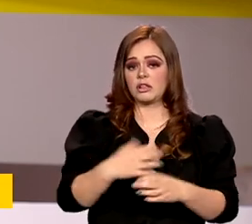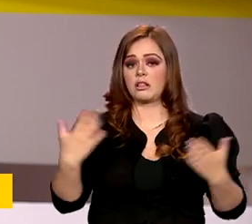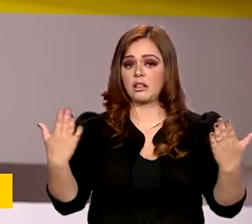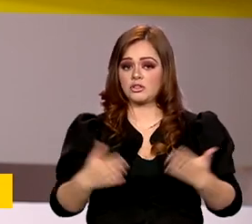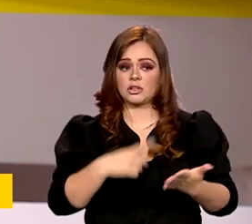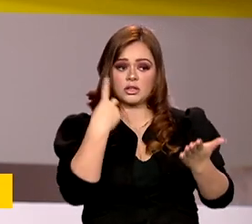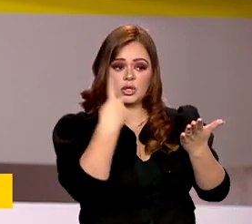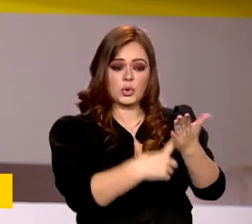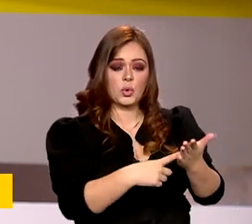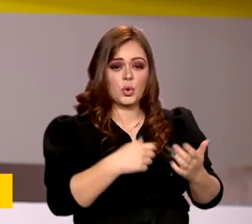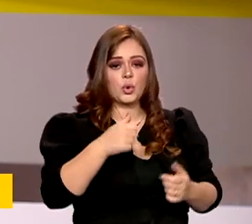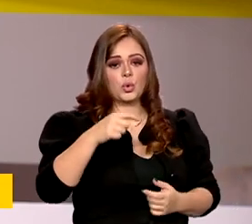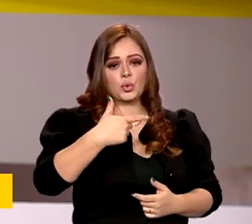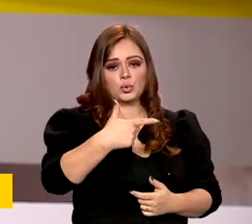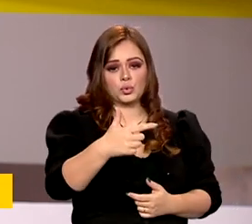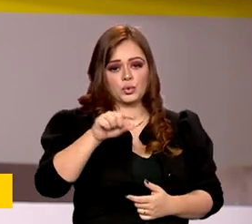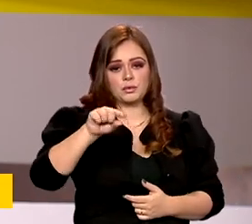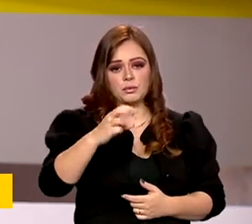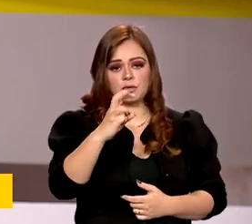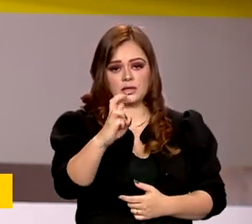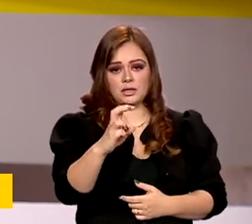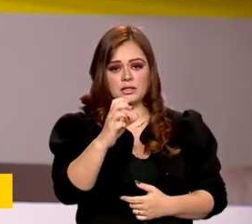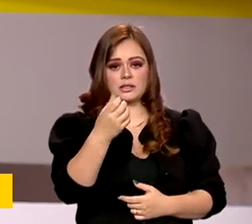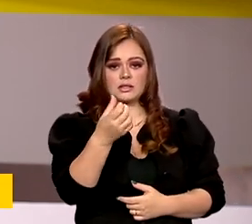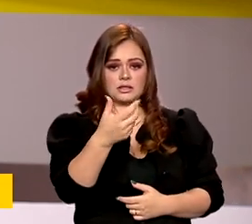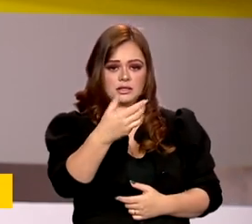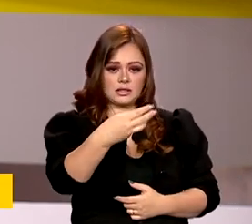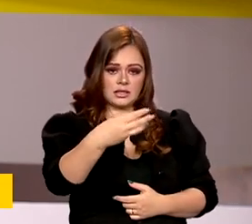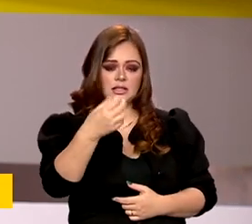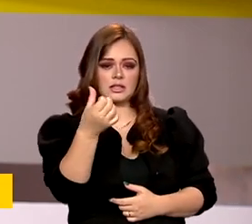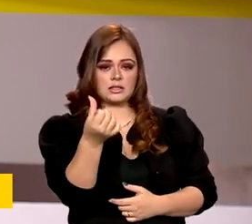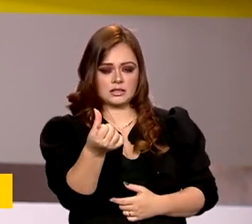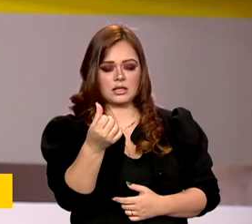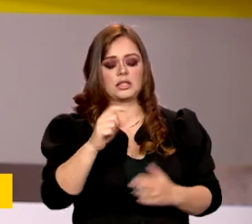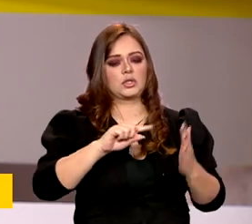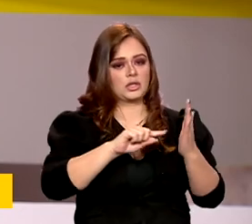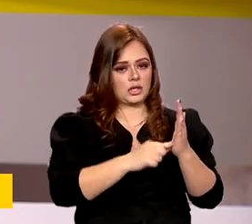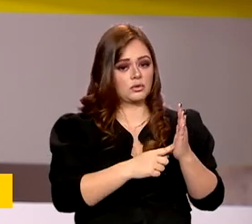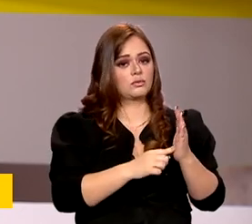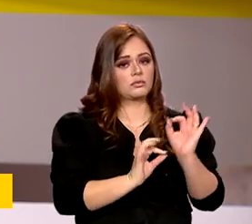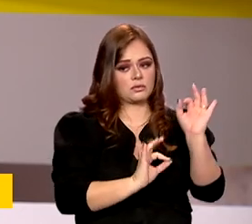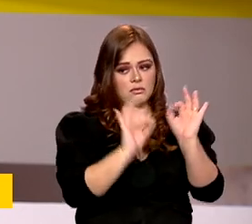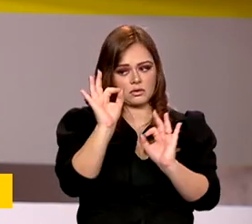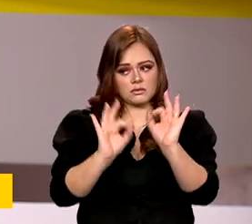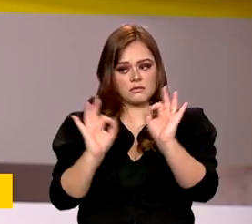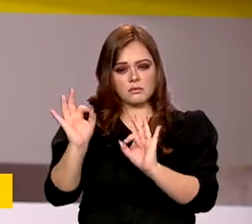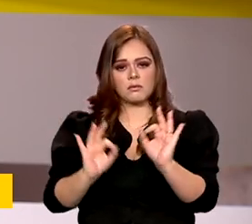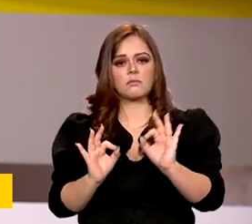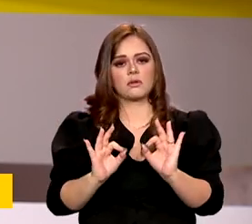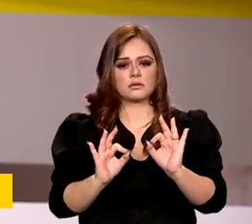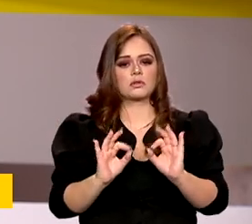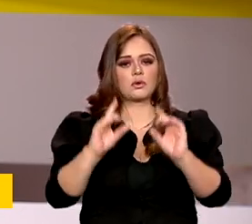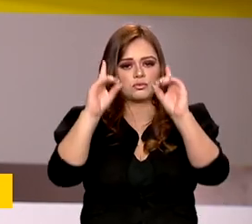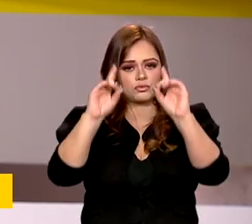registradas 2.536 denúncias, de acordo com o painel de dados da Ouvidoria Nacional de Direitos Humanos. Direitos Humanos.